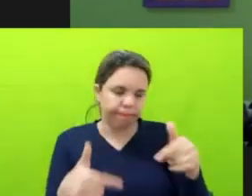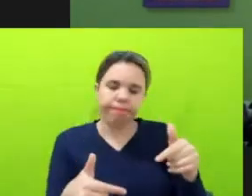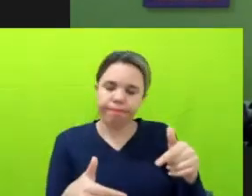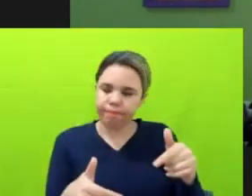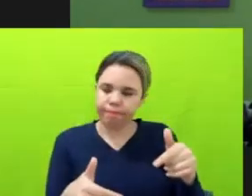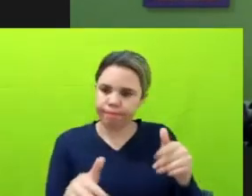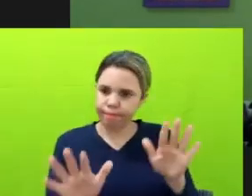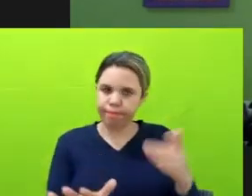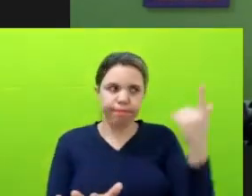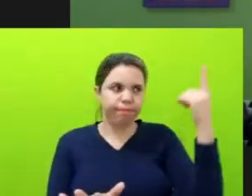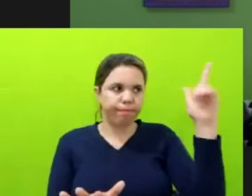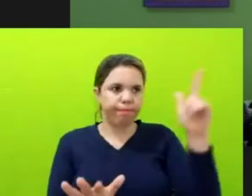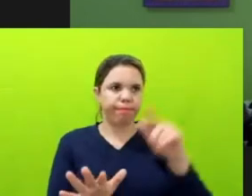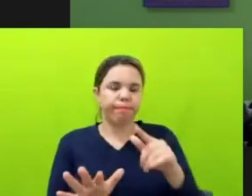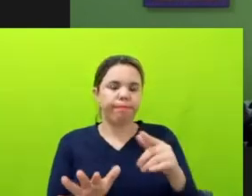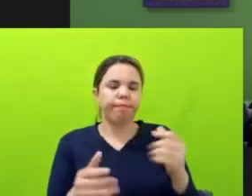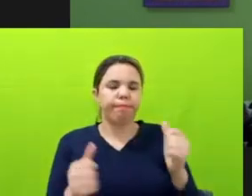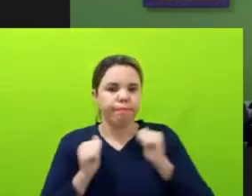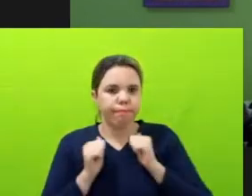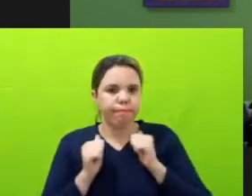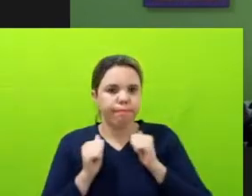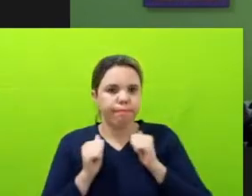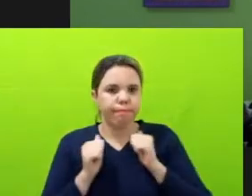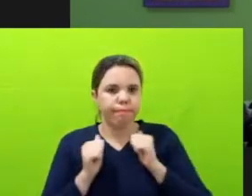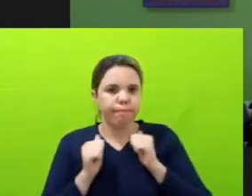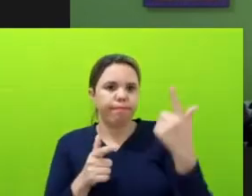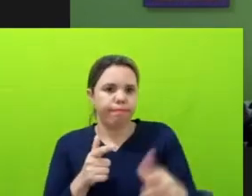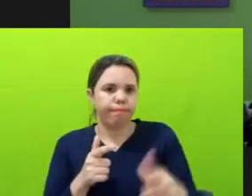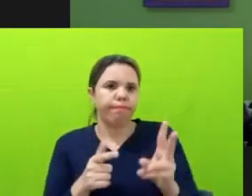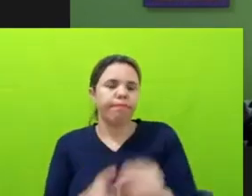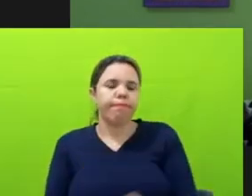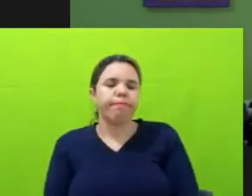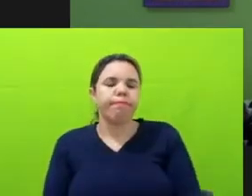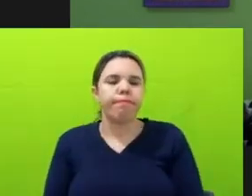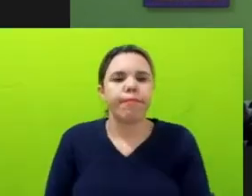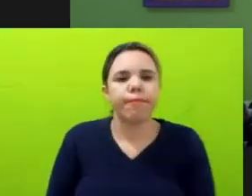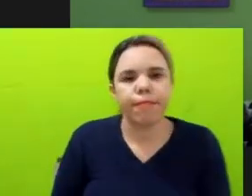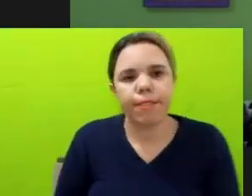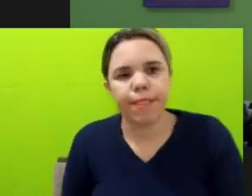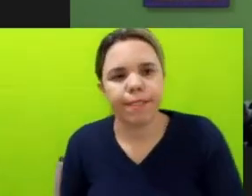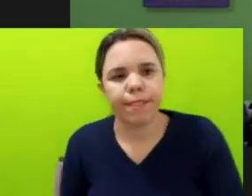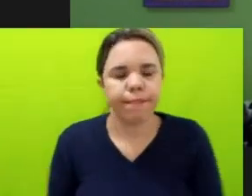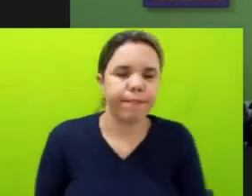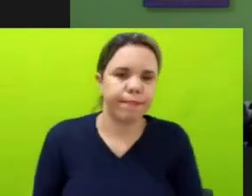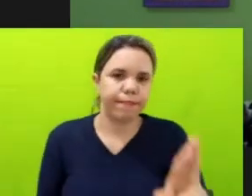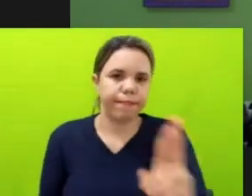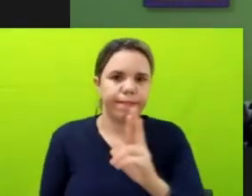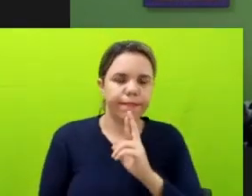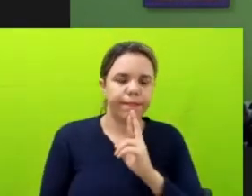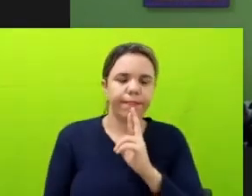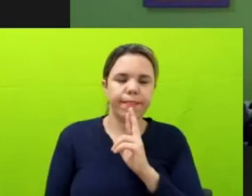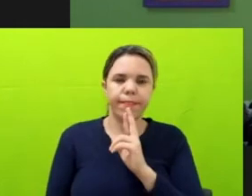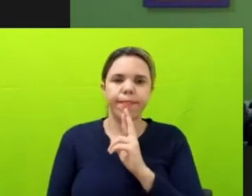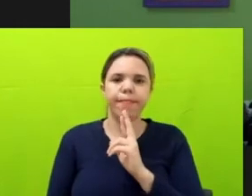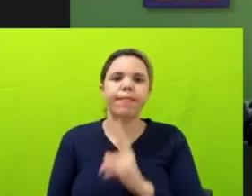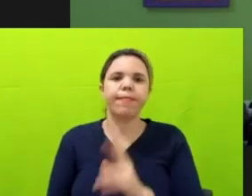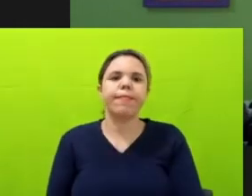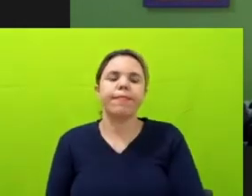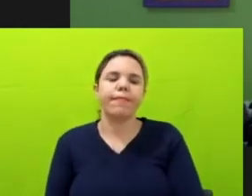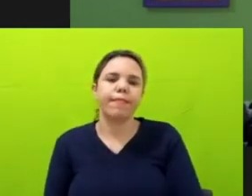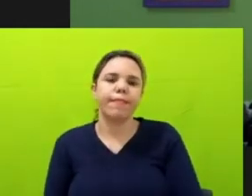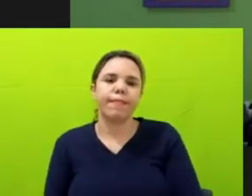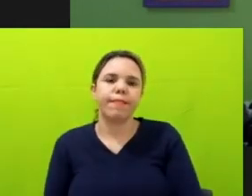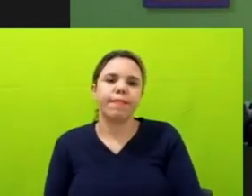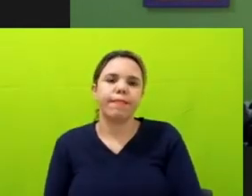problemas se repetiram, assim, é, respostas, é, respostas sem respostas, sem